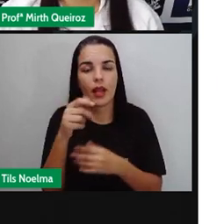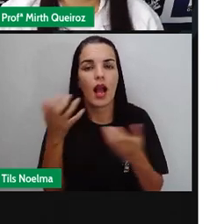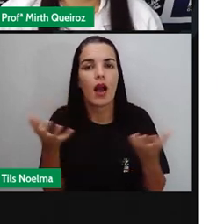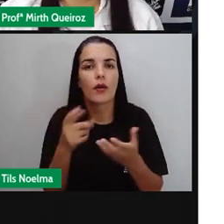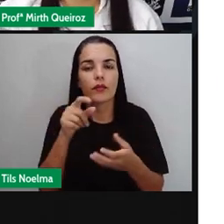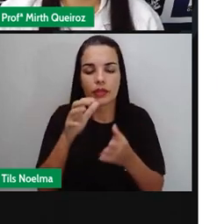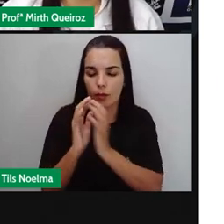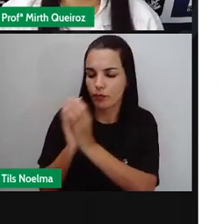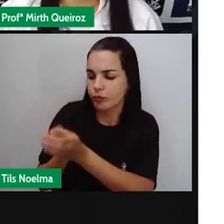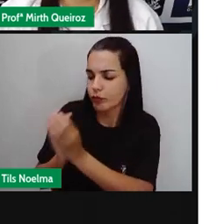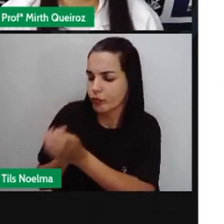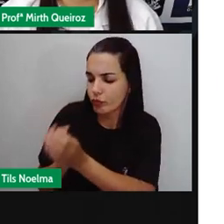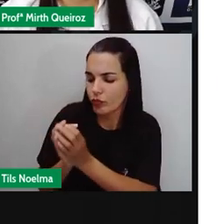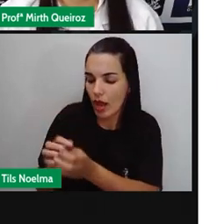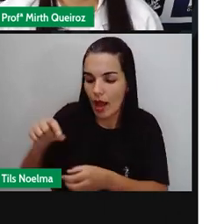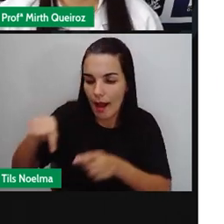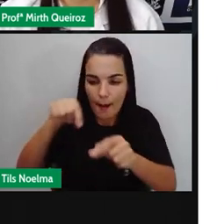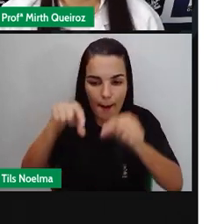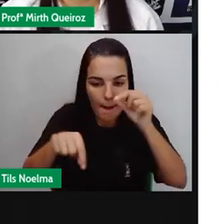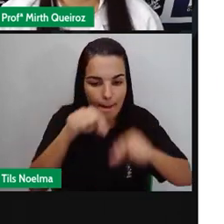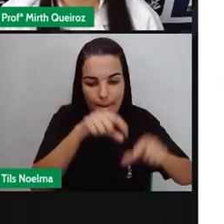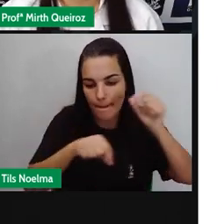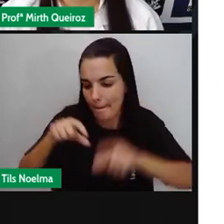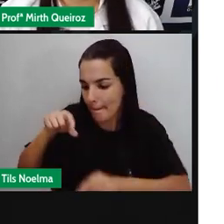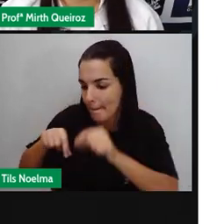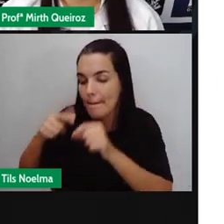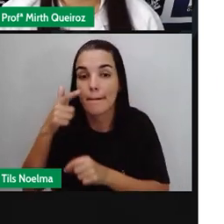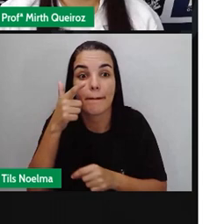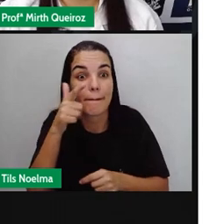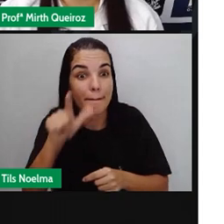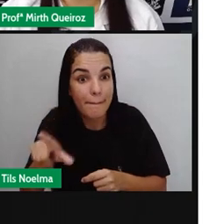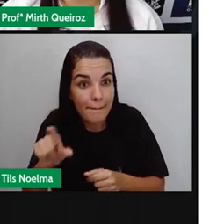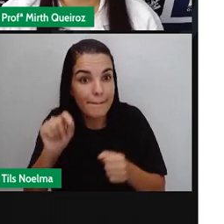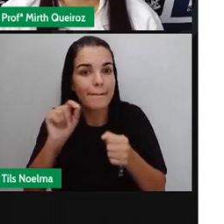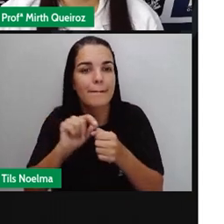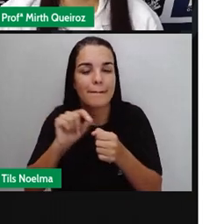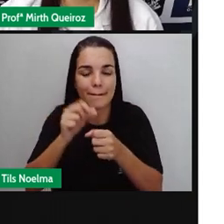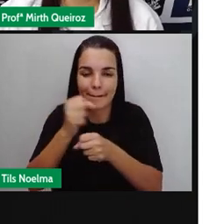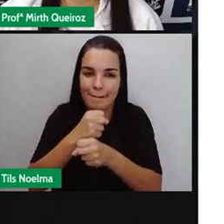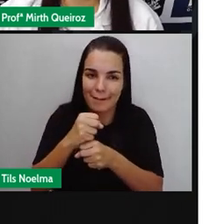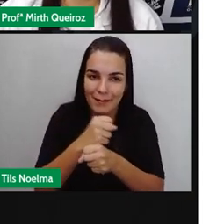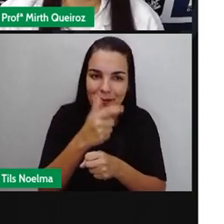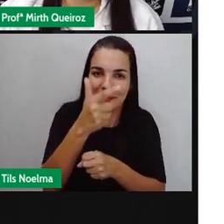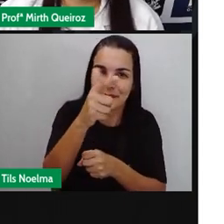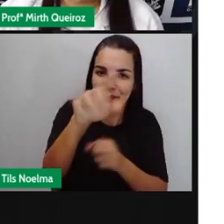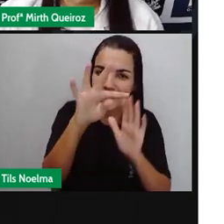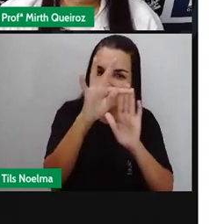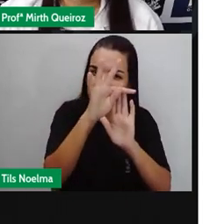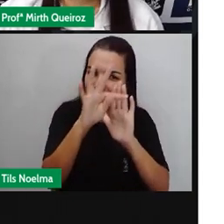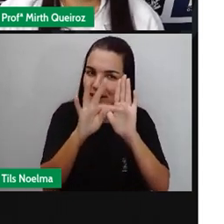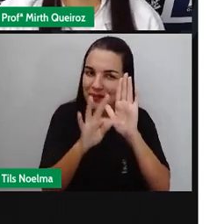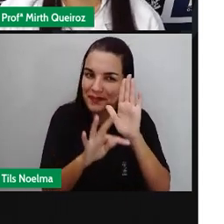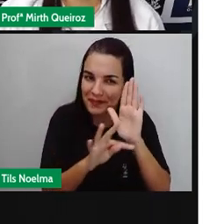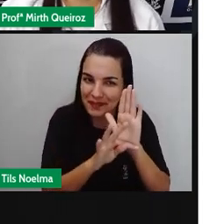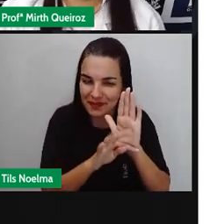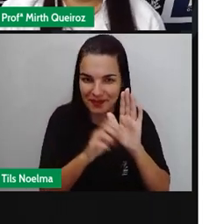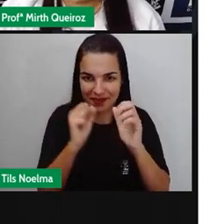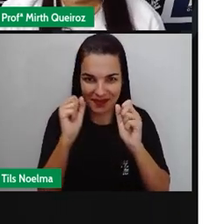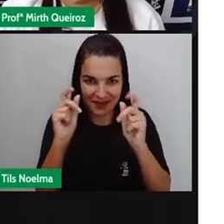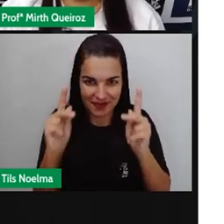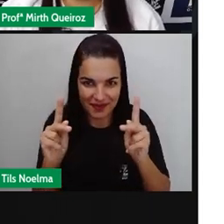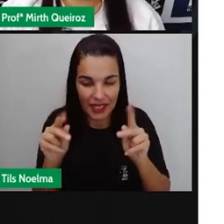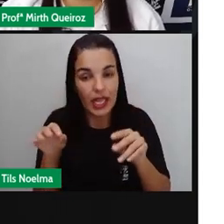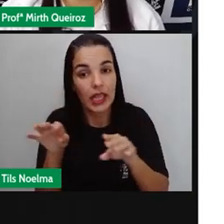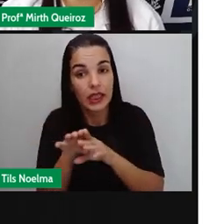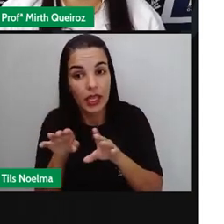sortear Um item de cada Para que vocês possam Construir Produzir Um outro texto Sendo que